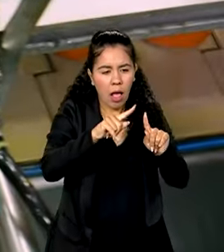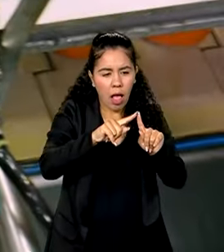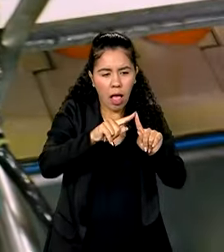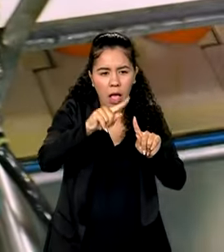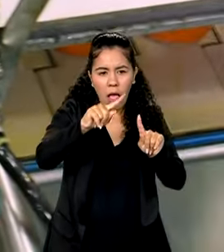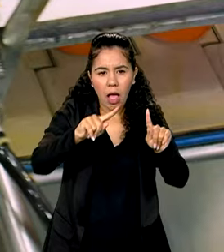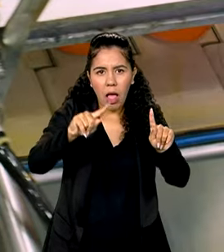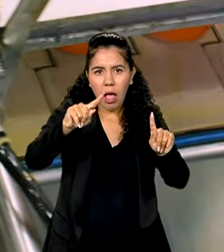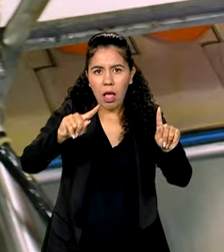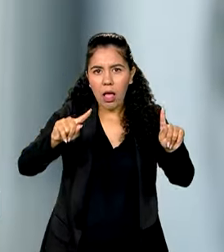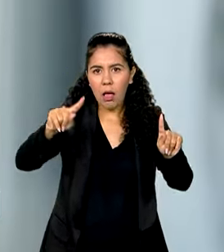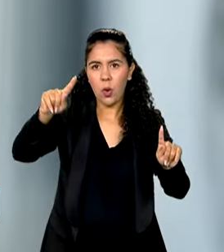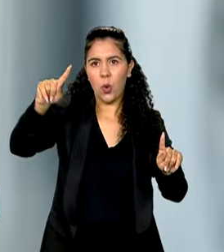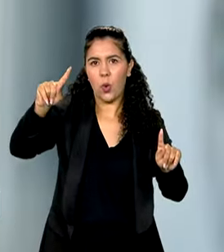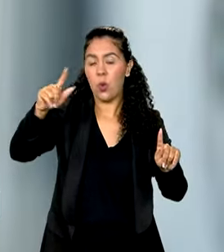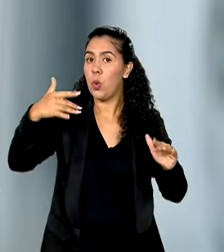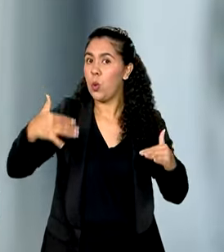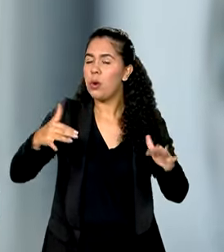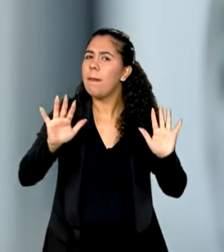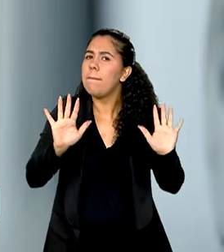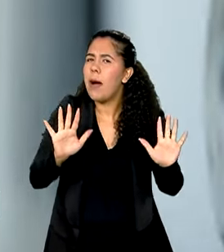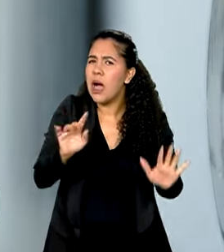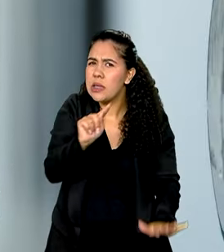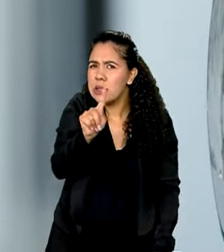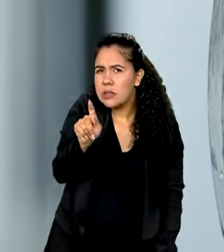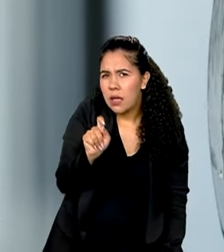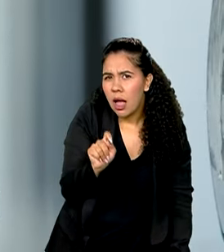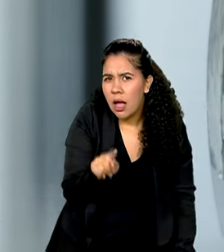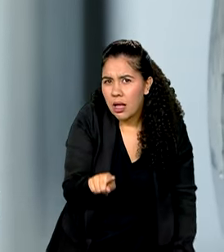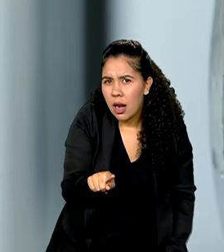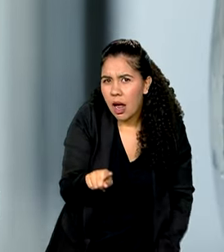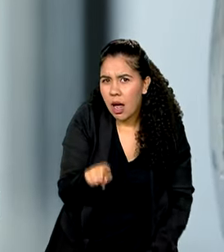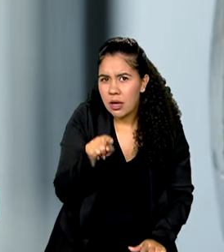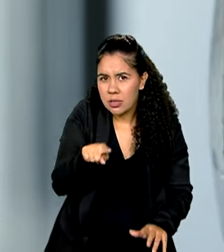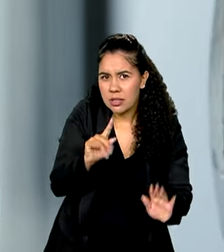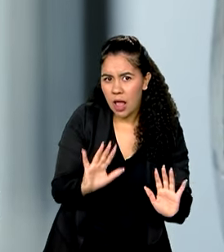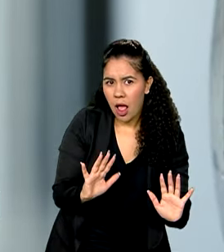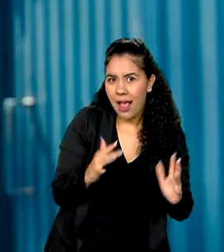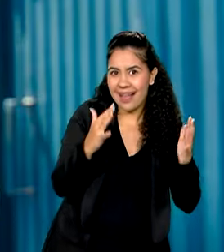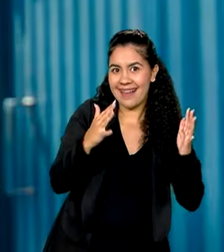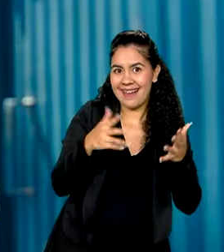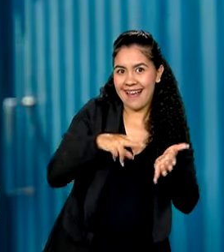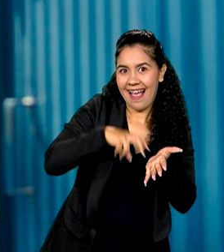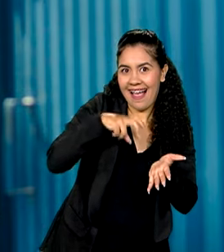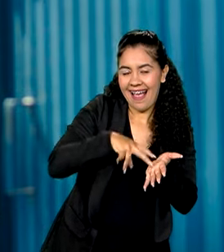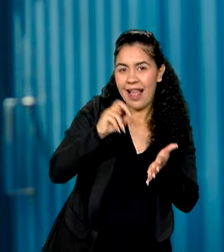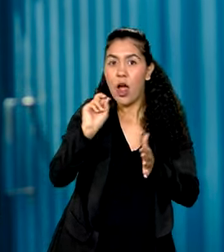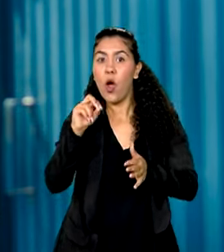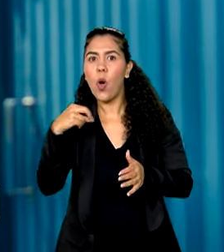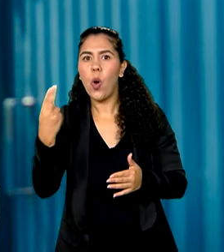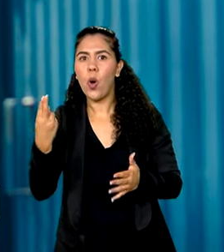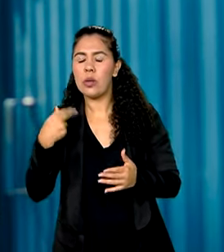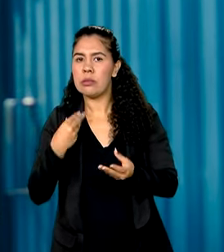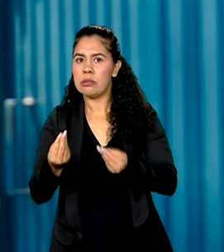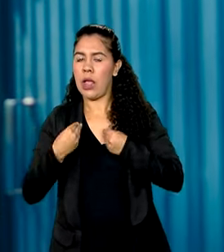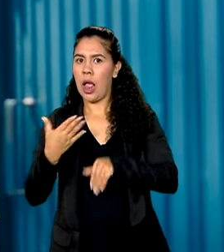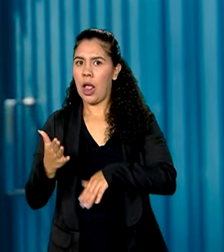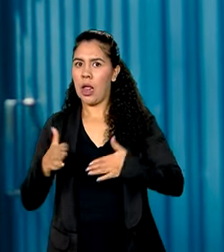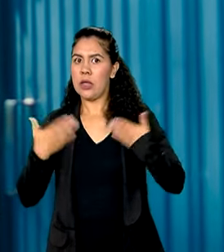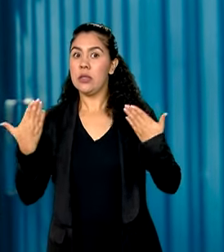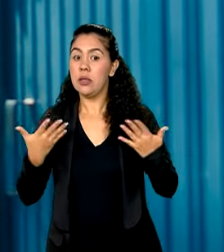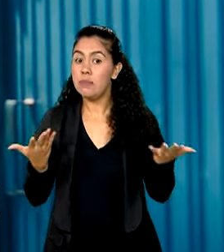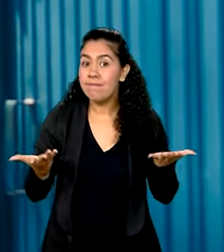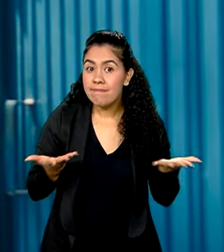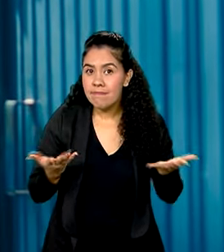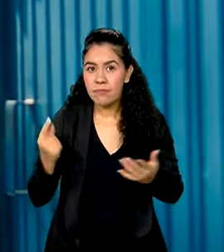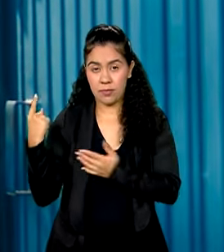contramão das previsões. Mas será que isso é motivo para comemorar ou ficar de cabelo em pé, você sabe? O PIB